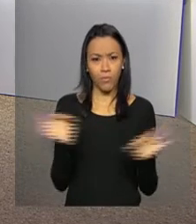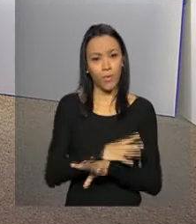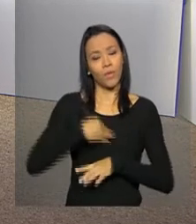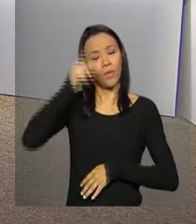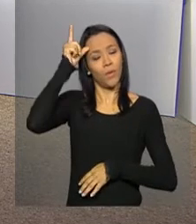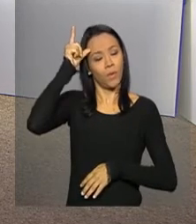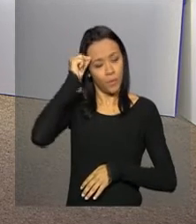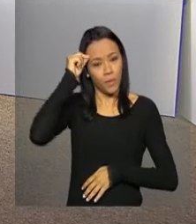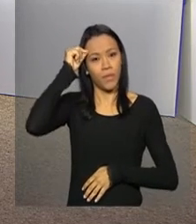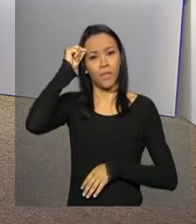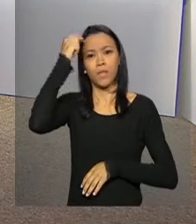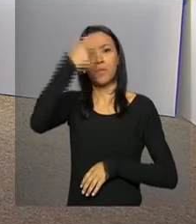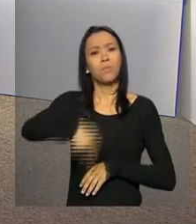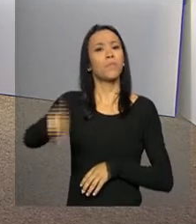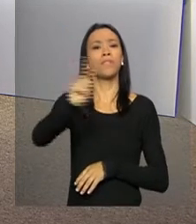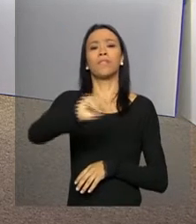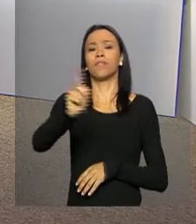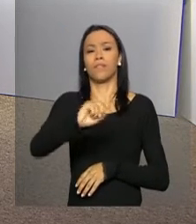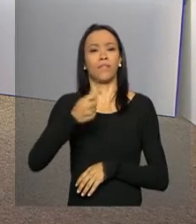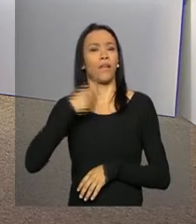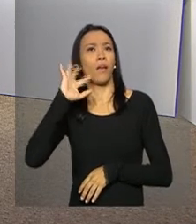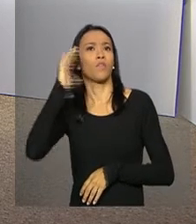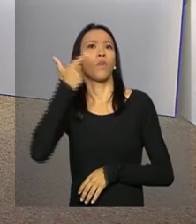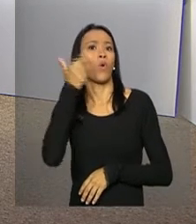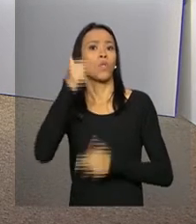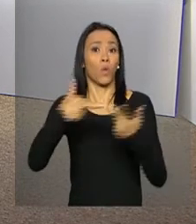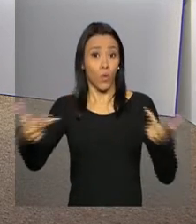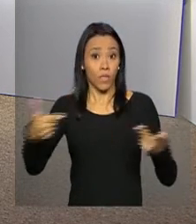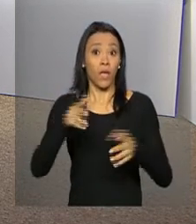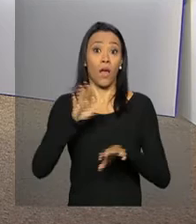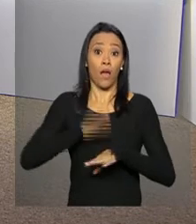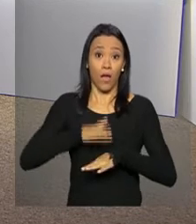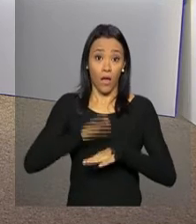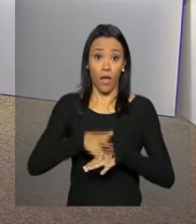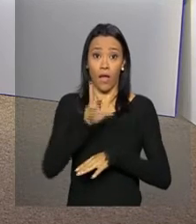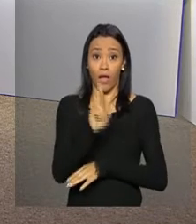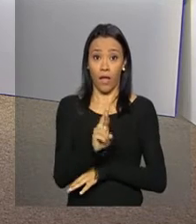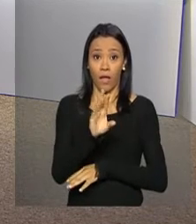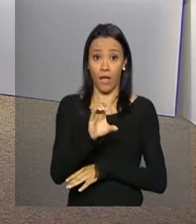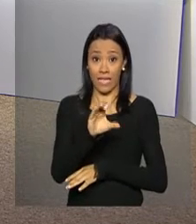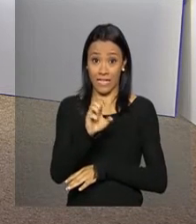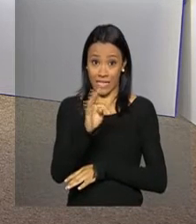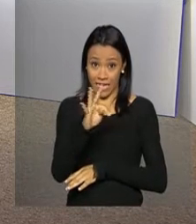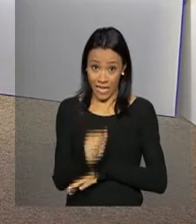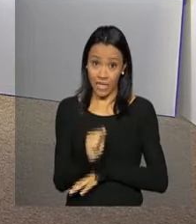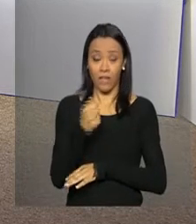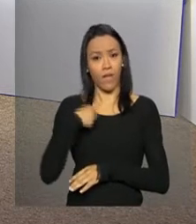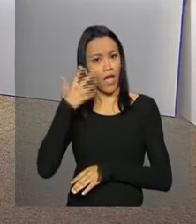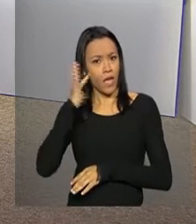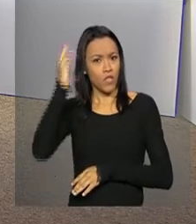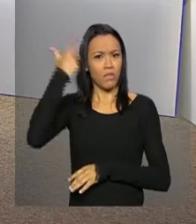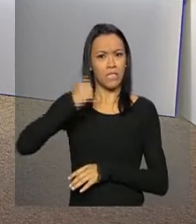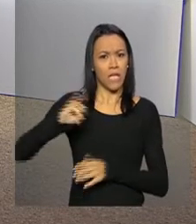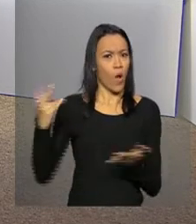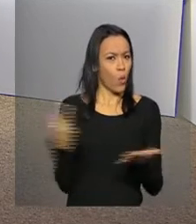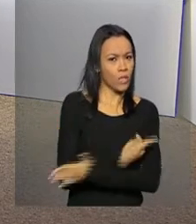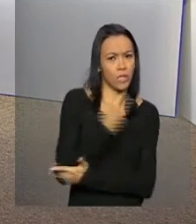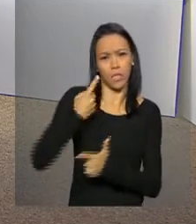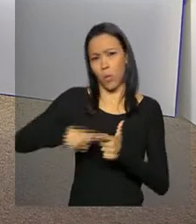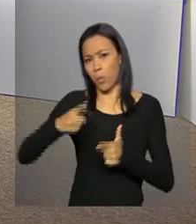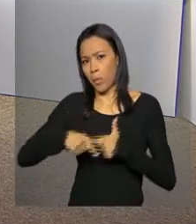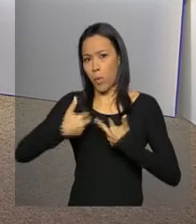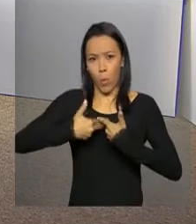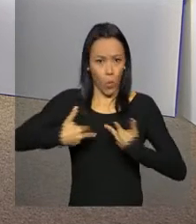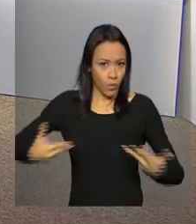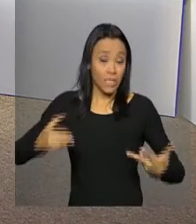tranquilo. Não precisa tomar nenhuma providência, pois a Receita vai adotar medidas para sanar eventuais inconsistências. Quem